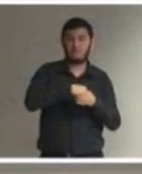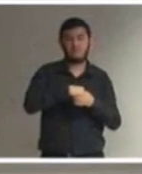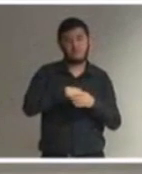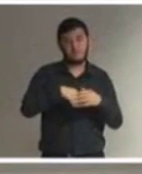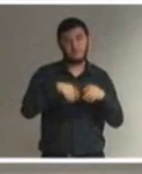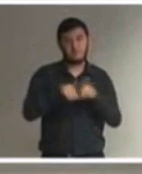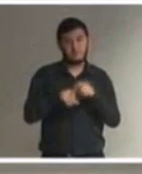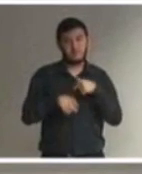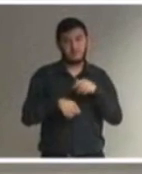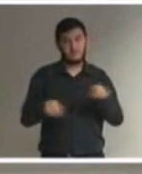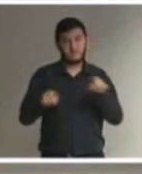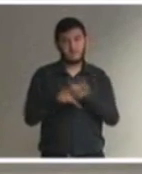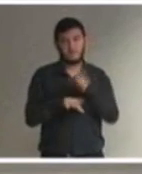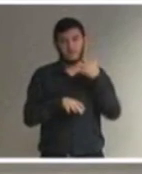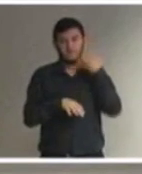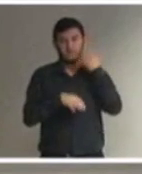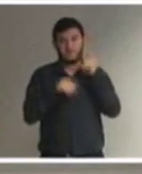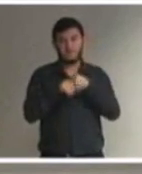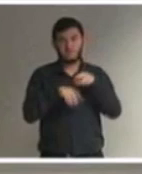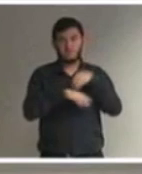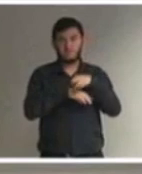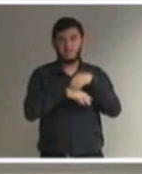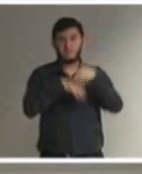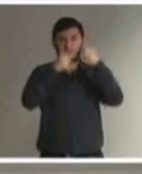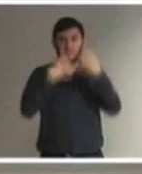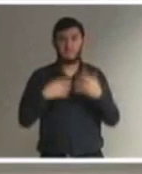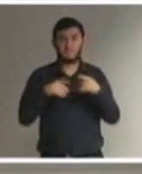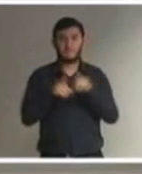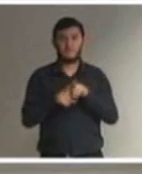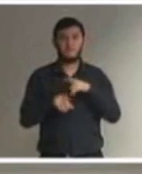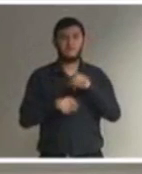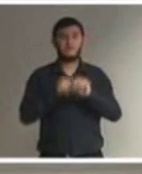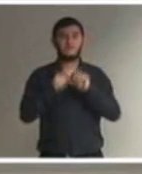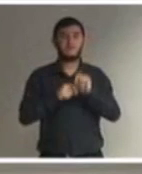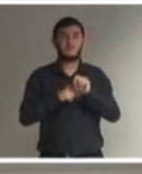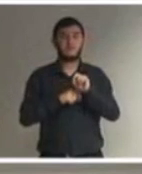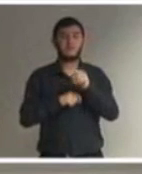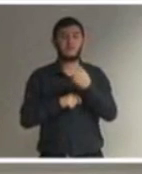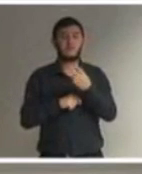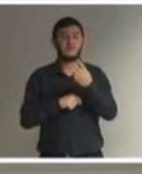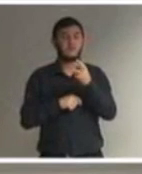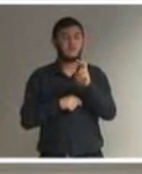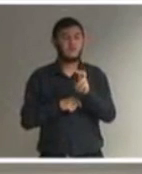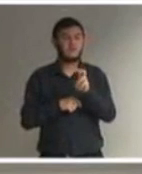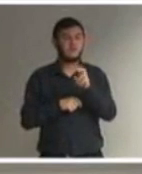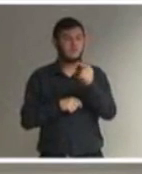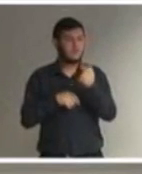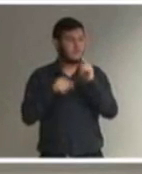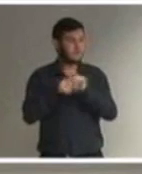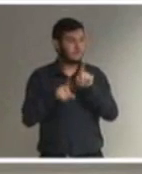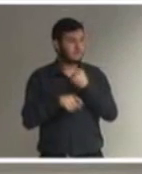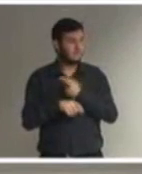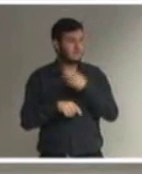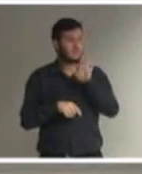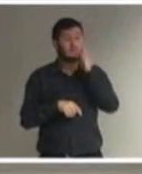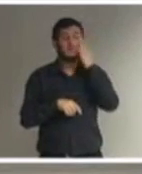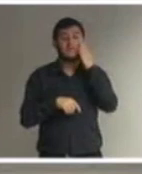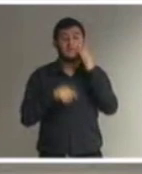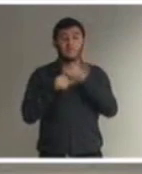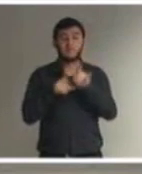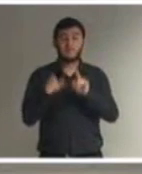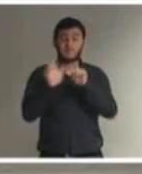dando a boa notícia de que essa ADIM 5357, questionando esse direito de que falávamos no início,